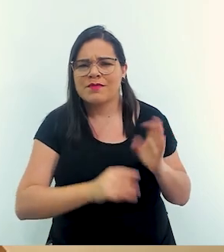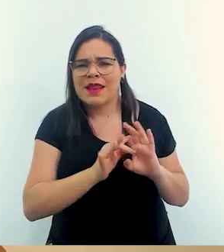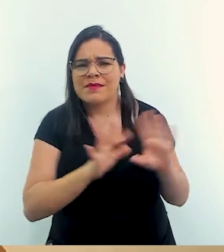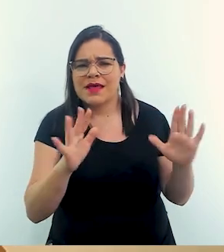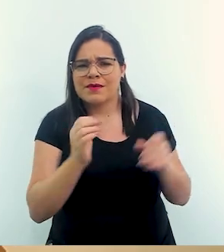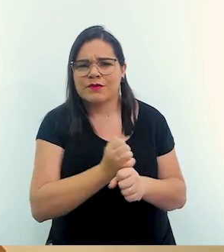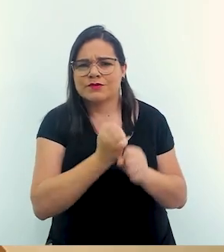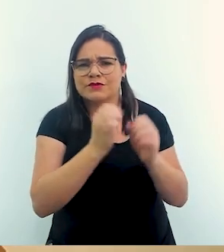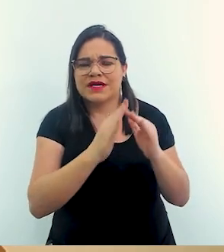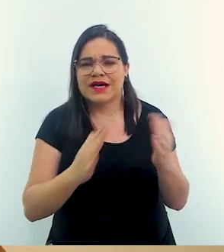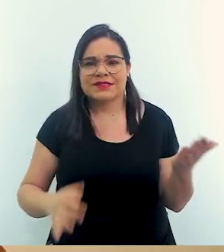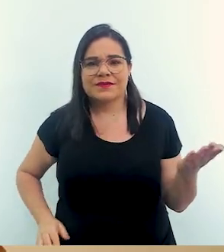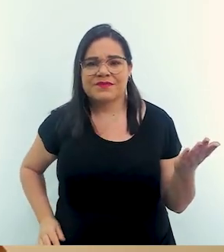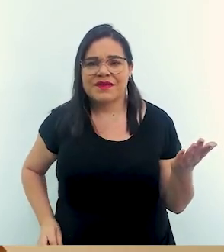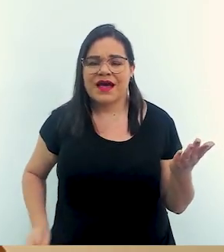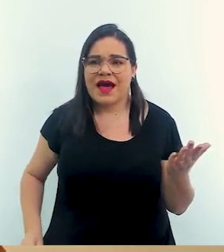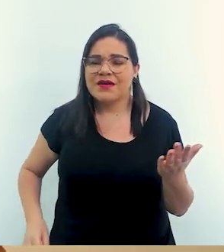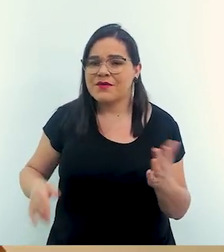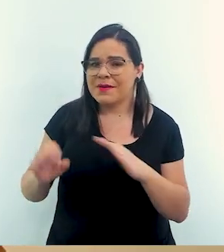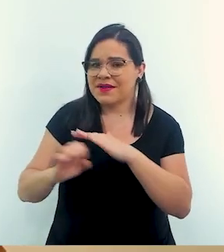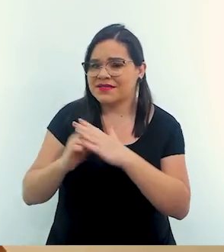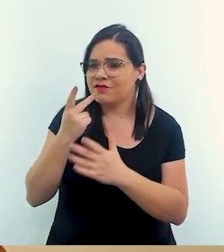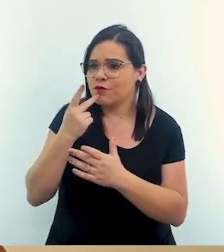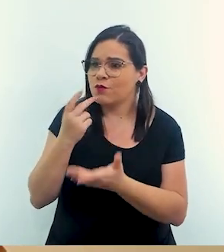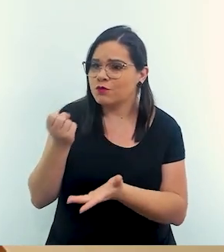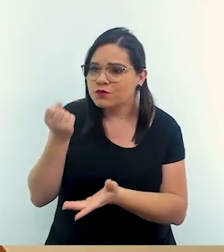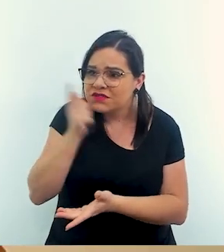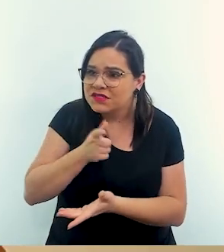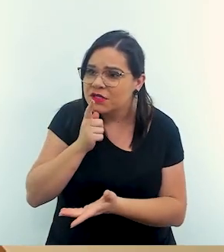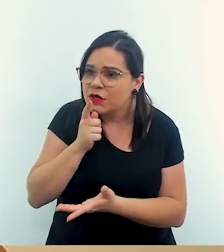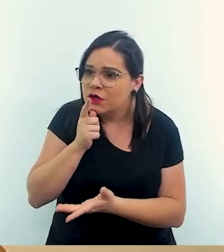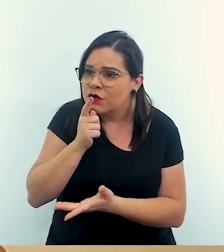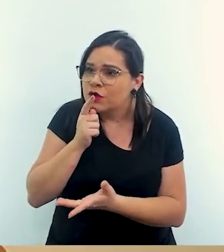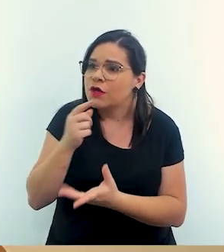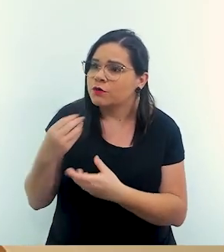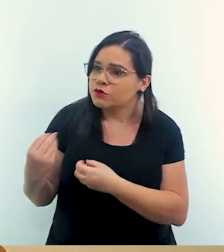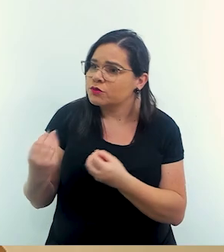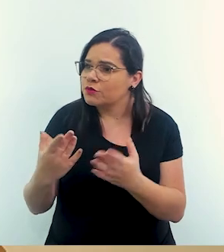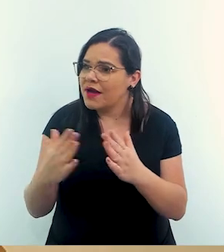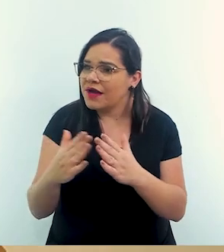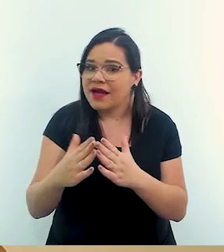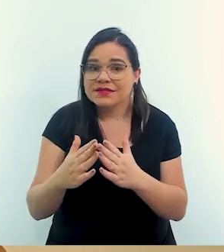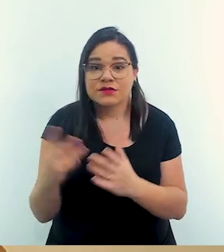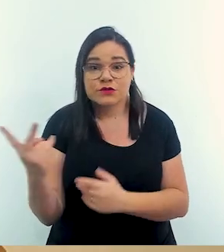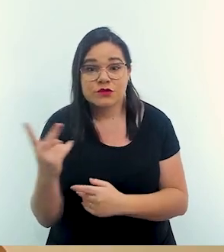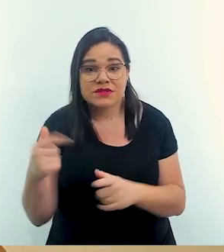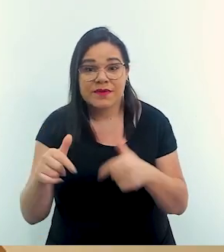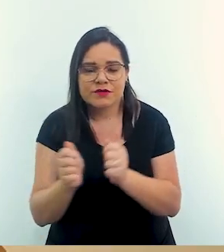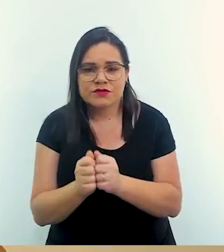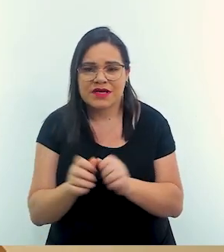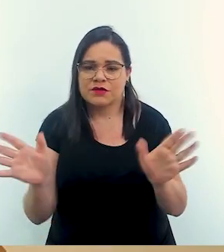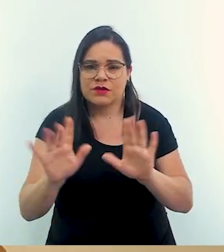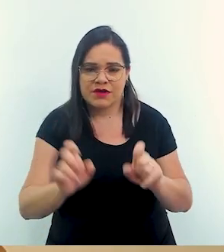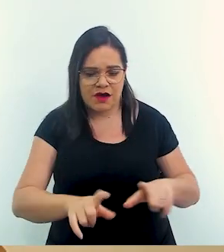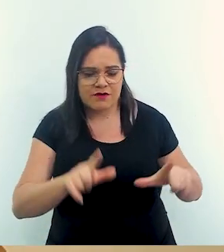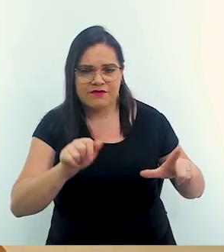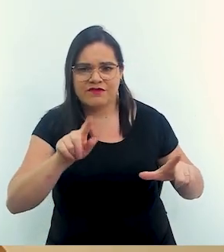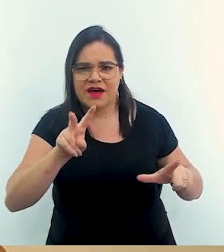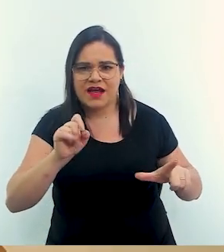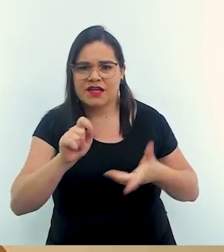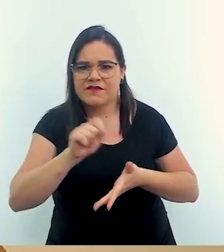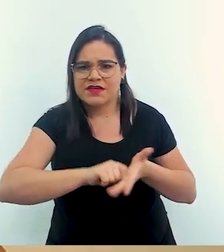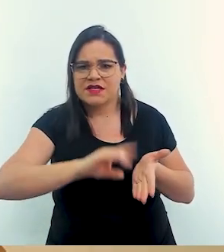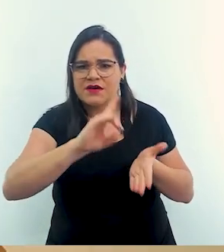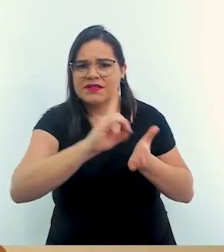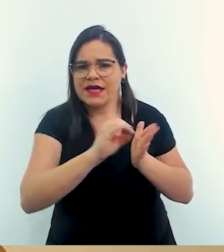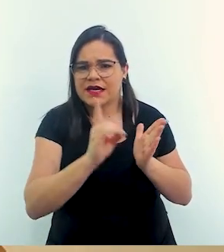a construção de casas e aí o empresário fala olha eu consigo doar as casas é onde os dois tem que trabalhar junto olha não vai precisar de alvará eu estou